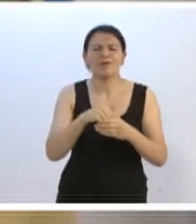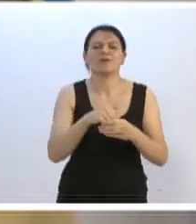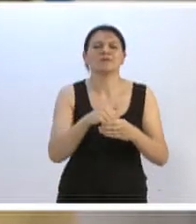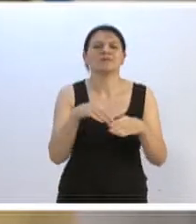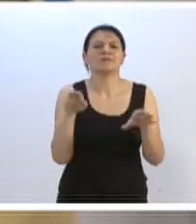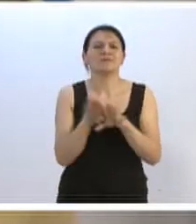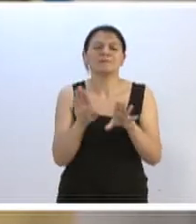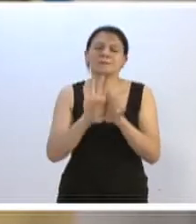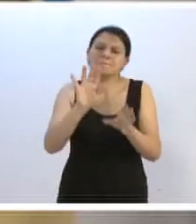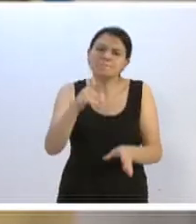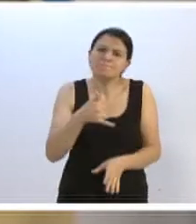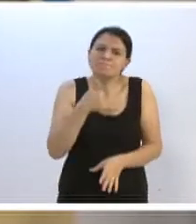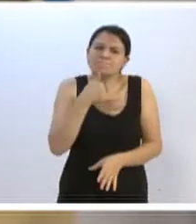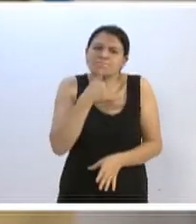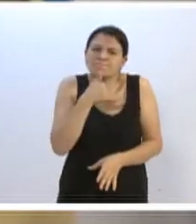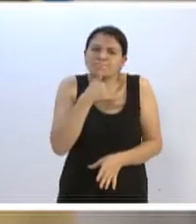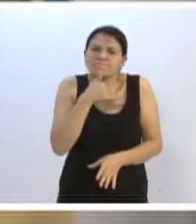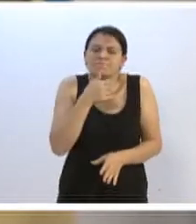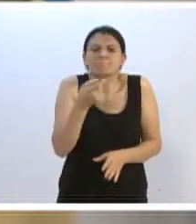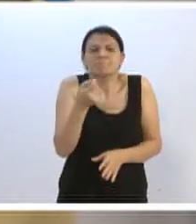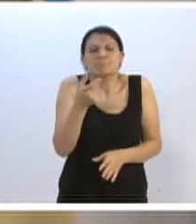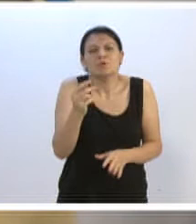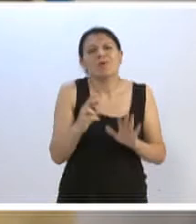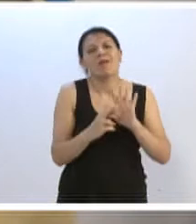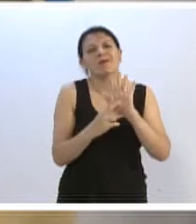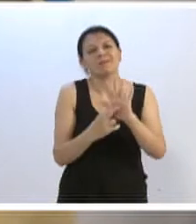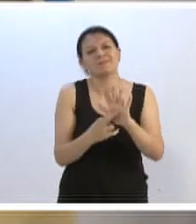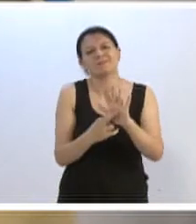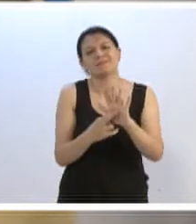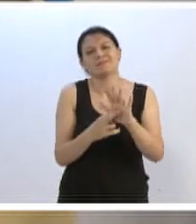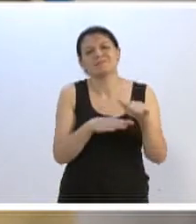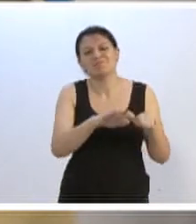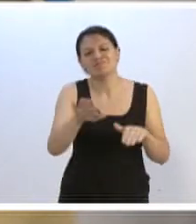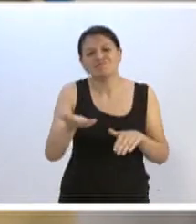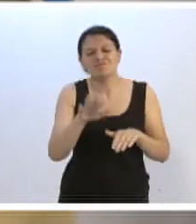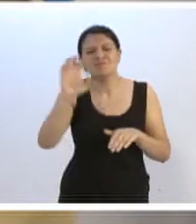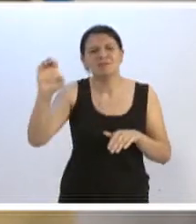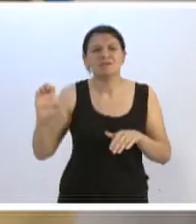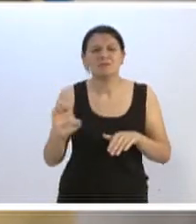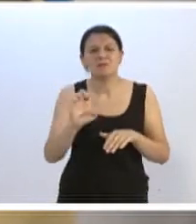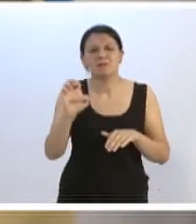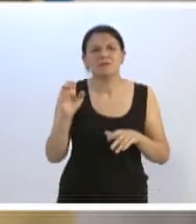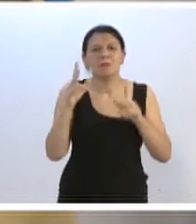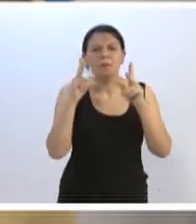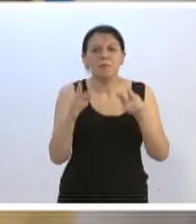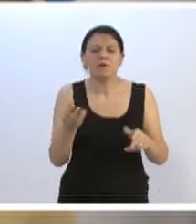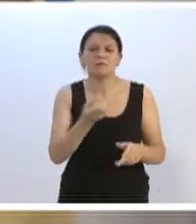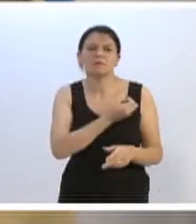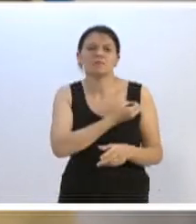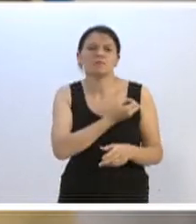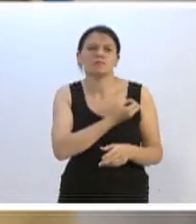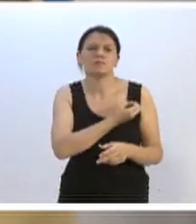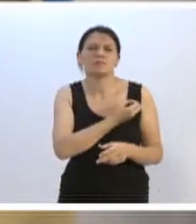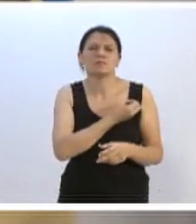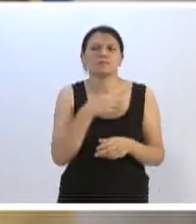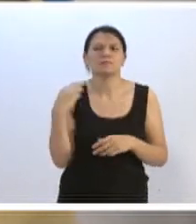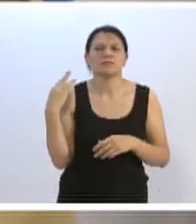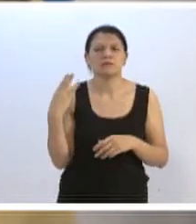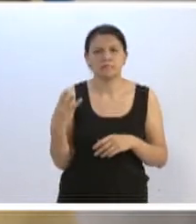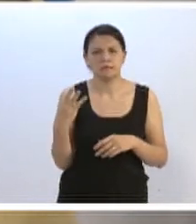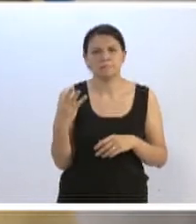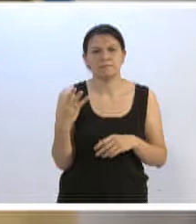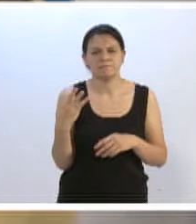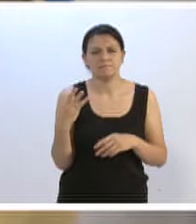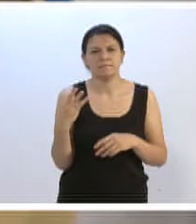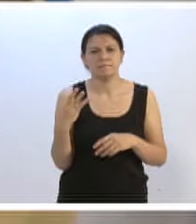também lamentamos a pouca representação com qual ficamos novamente a nível estadual, mantendo o mesmo número, apenas três. E que estes